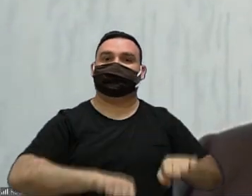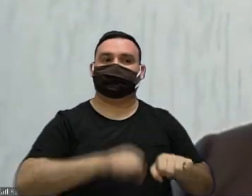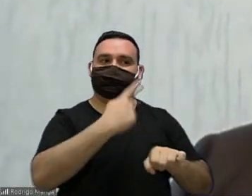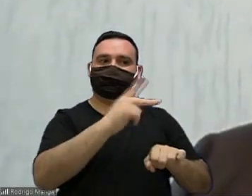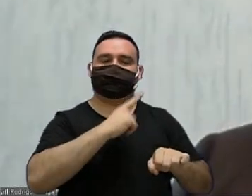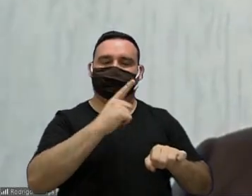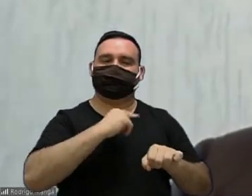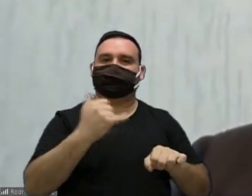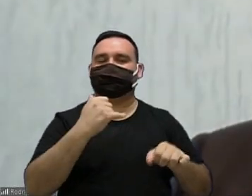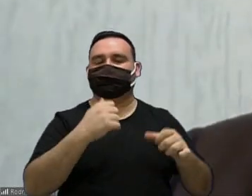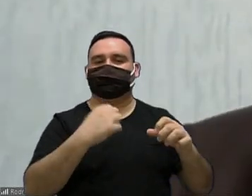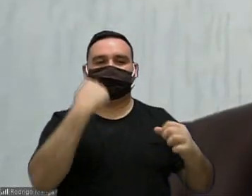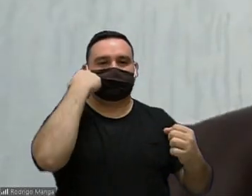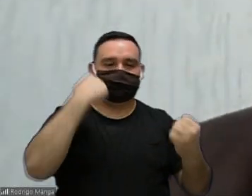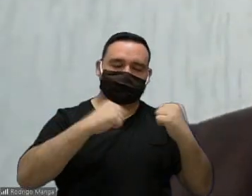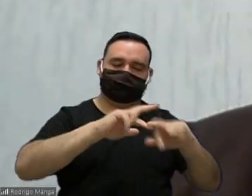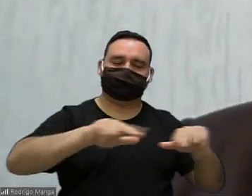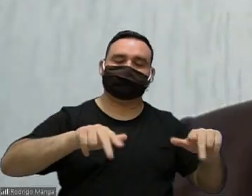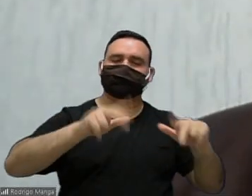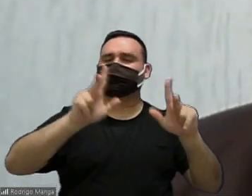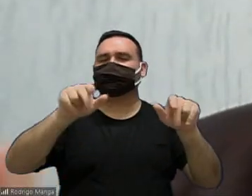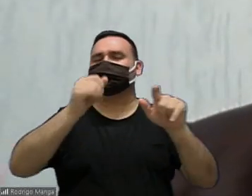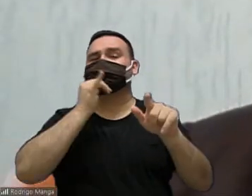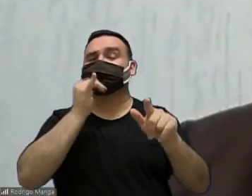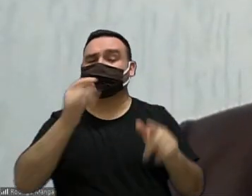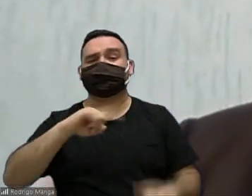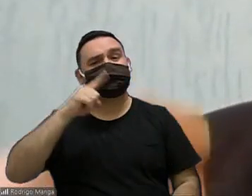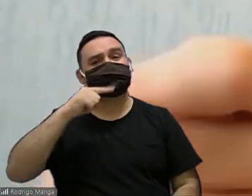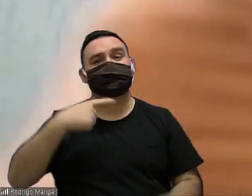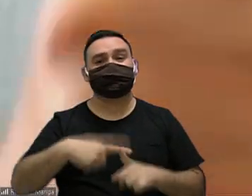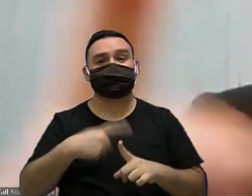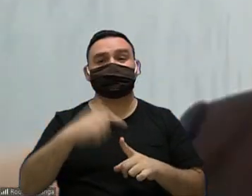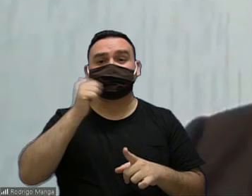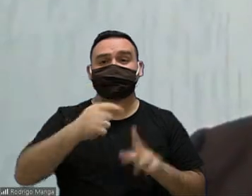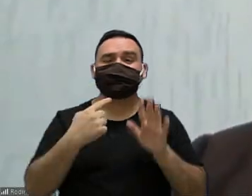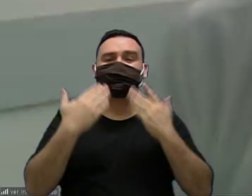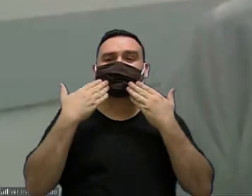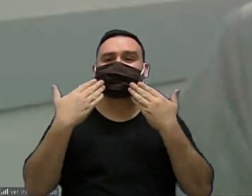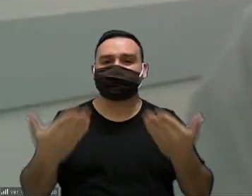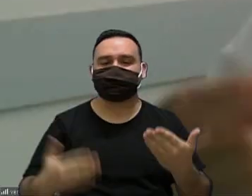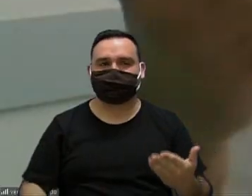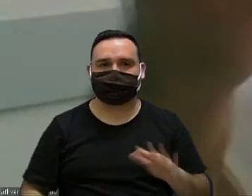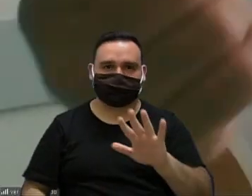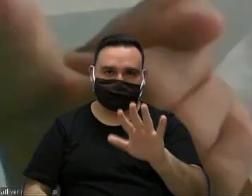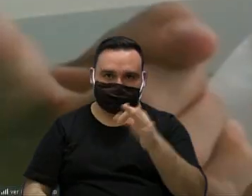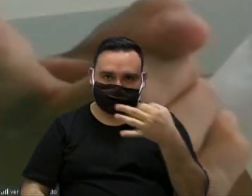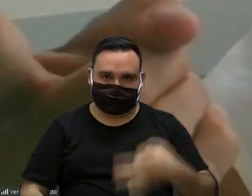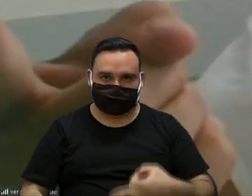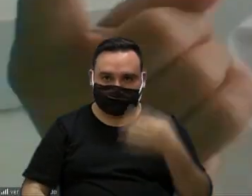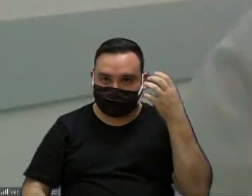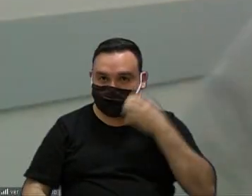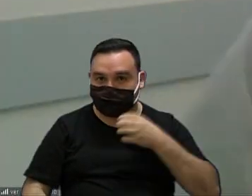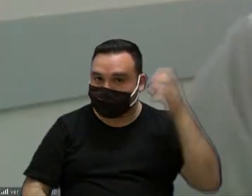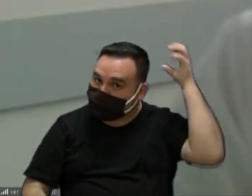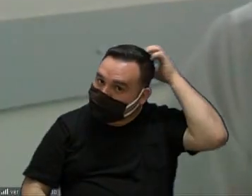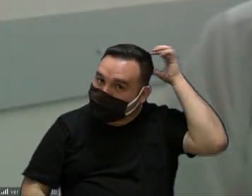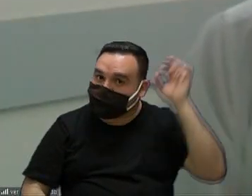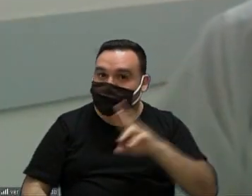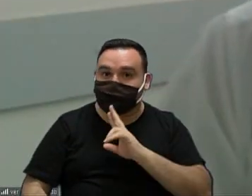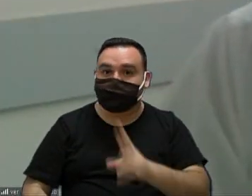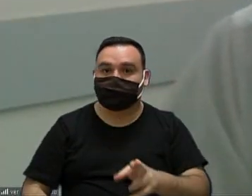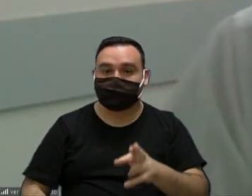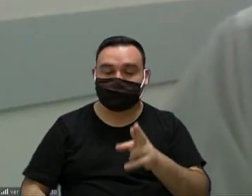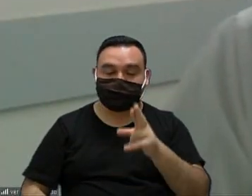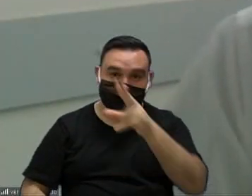exemplo boletim de corrente da prefeitura da respondeu assim não dá para fazer porque senão a mulher vai ter que levar então veja só para o Péricles ela responde a